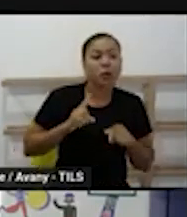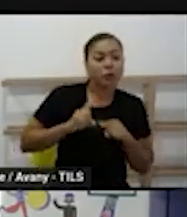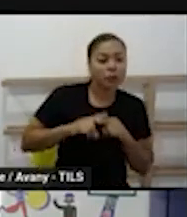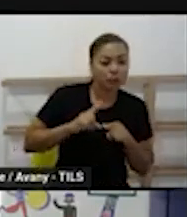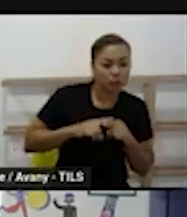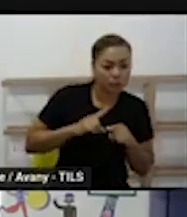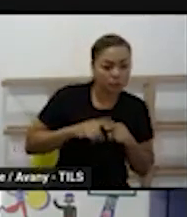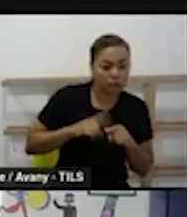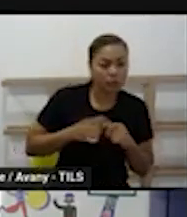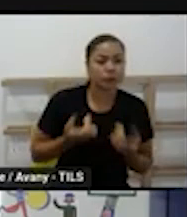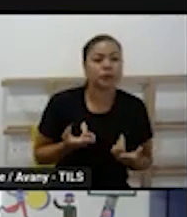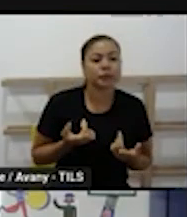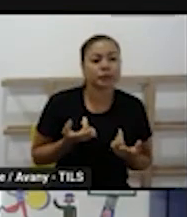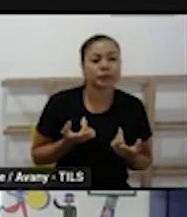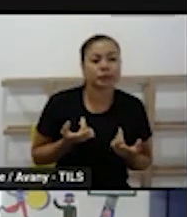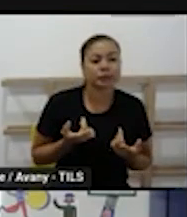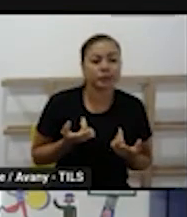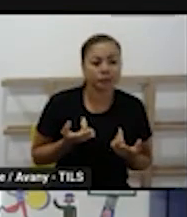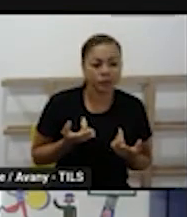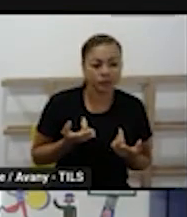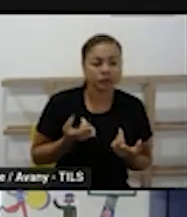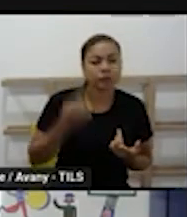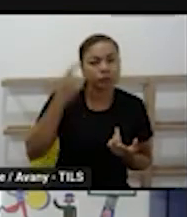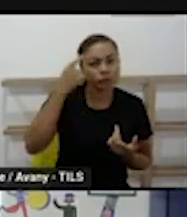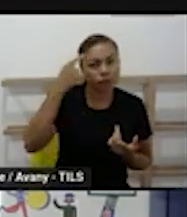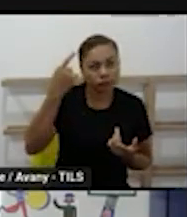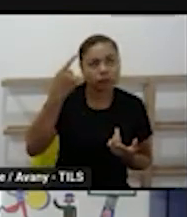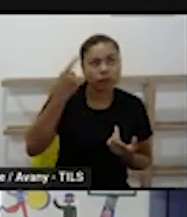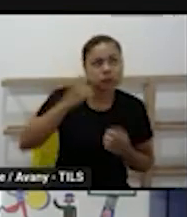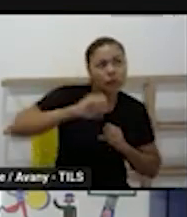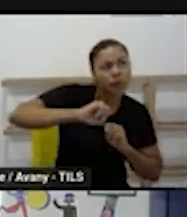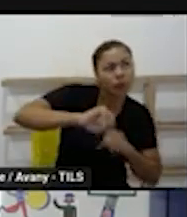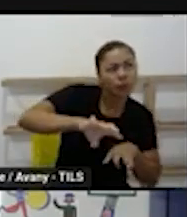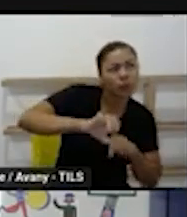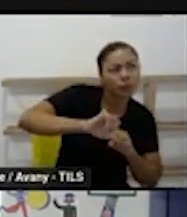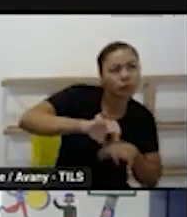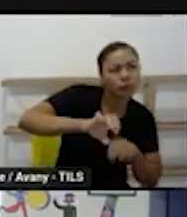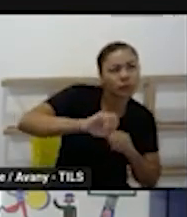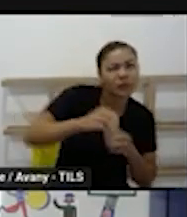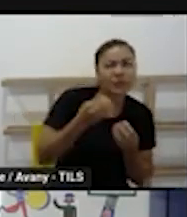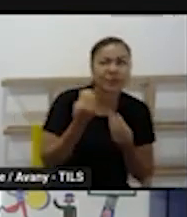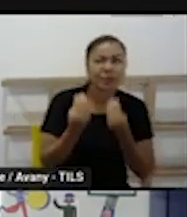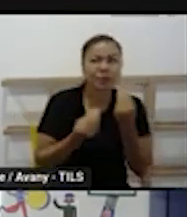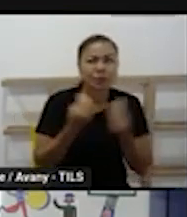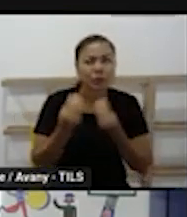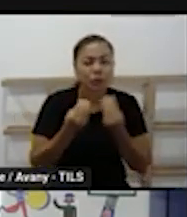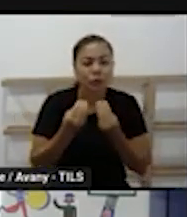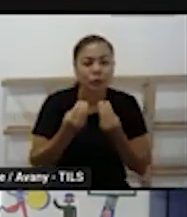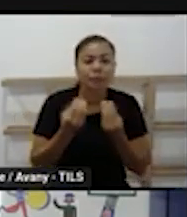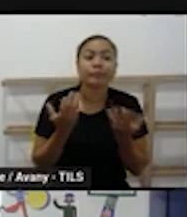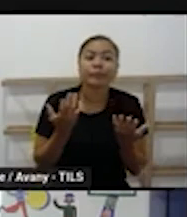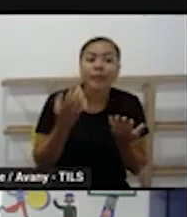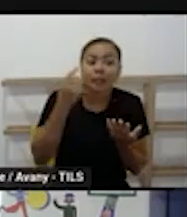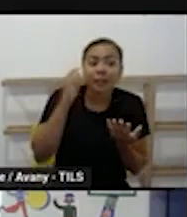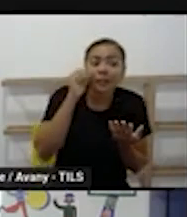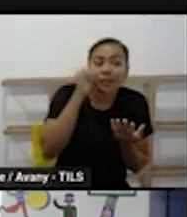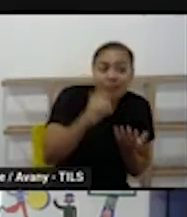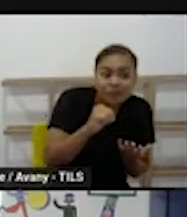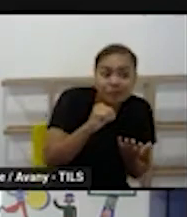concretizar as intenções educativas já pensou se a gente não fizesse rotina e não tivesse aquela